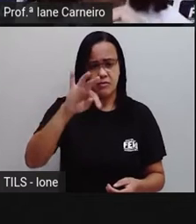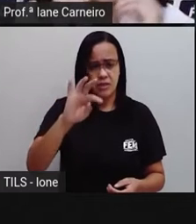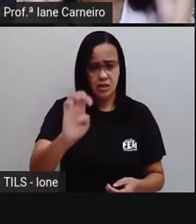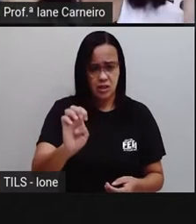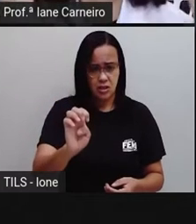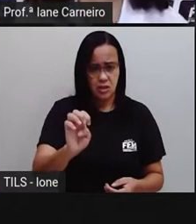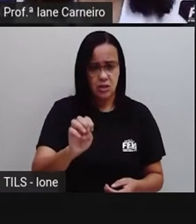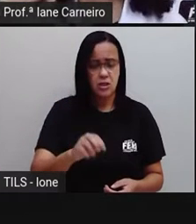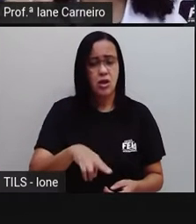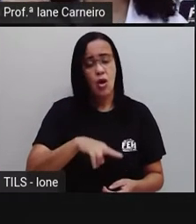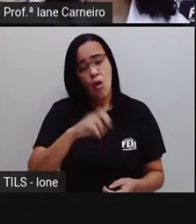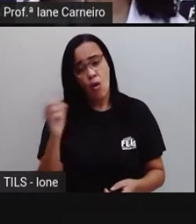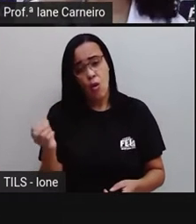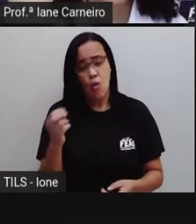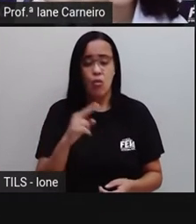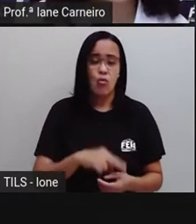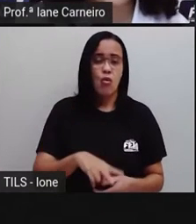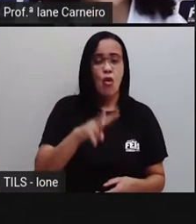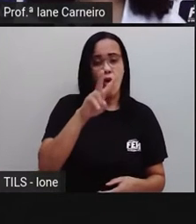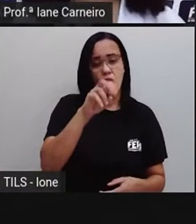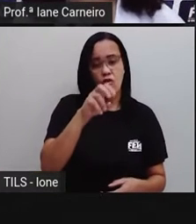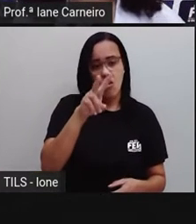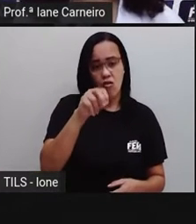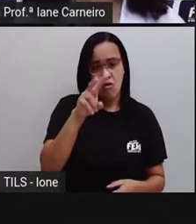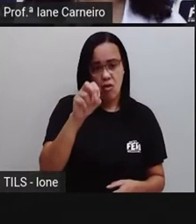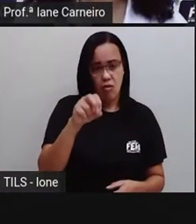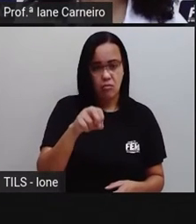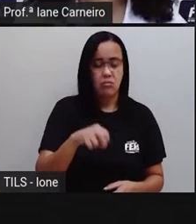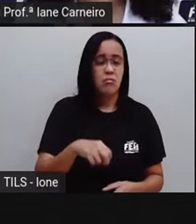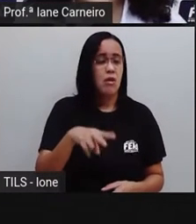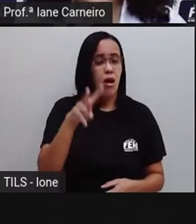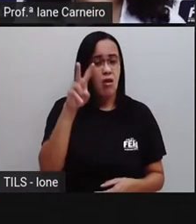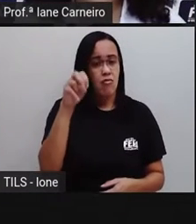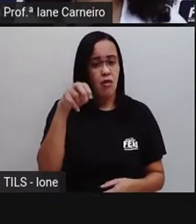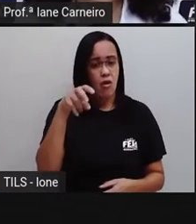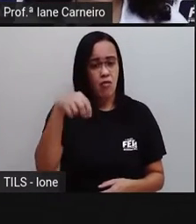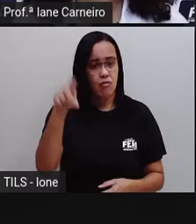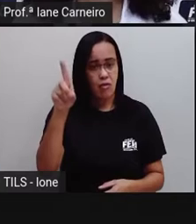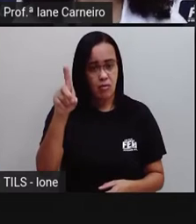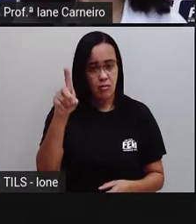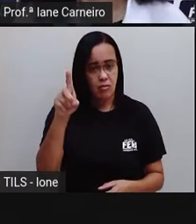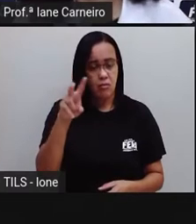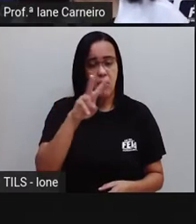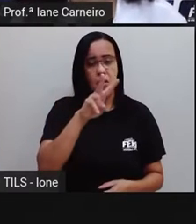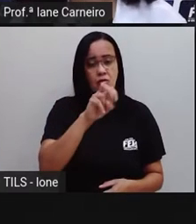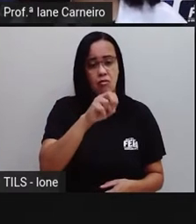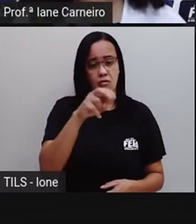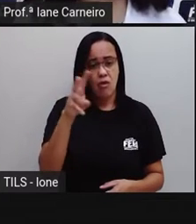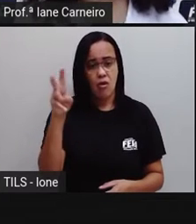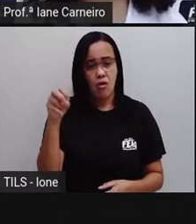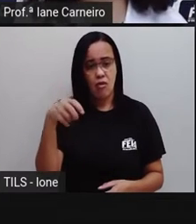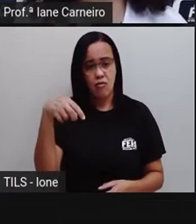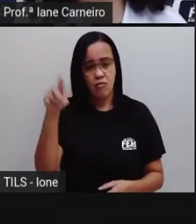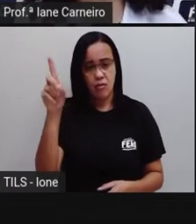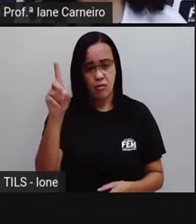com o O mais aberto, porque a letra A tem essa forma da gente expressar, né? O Vú, né?